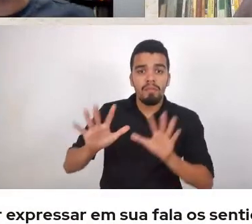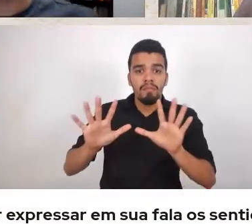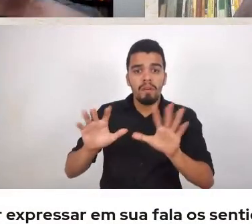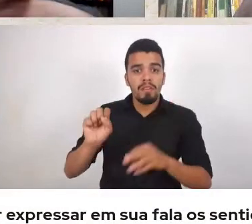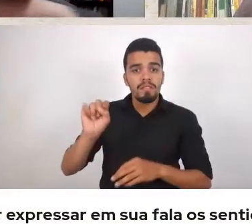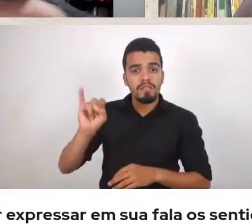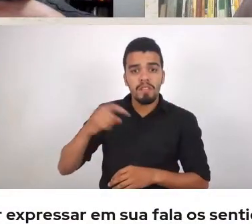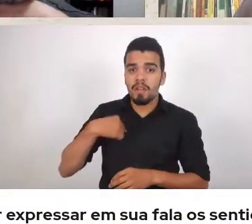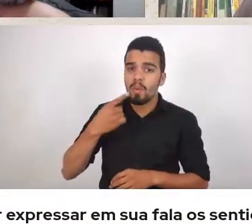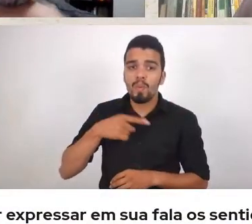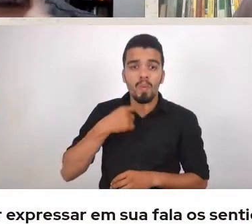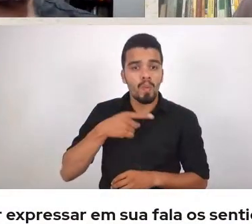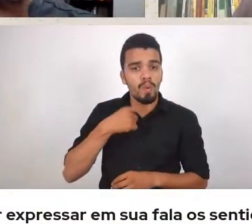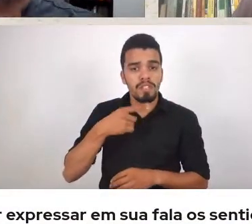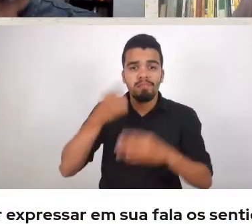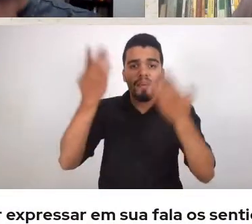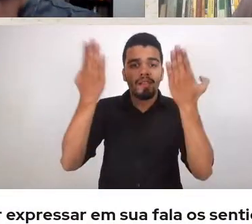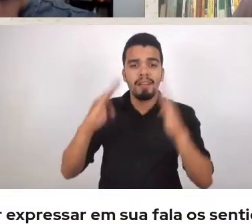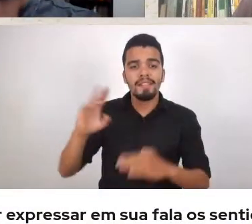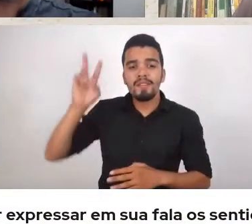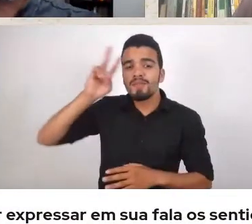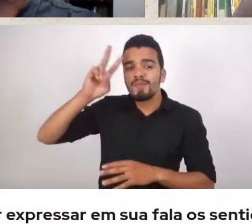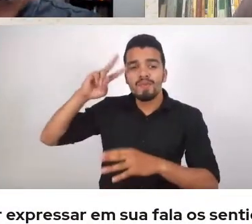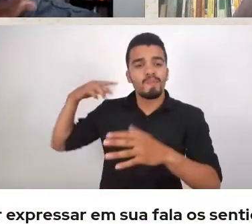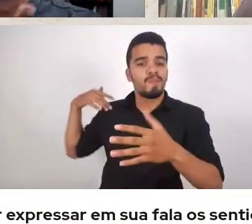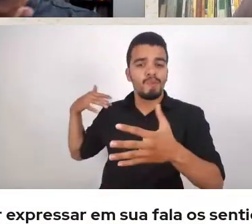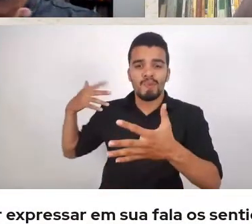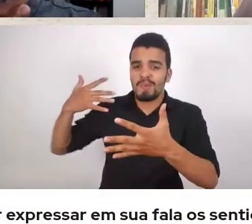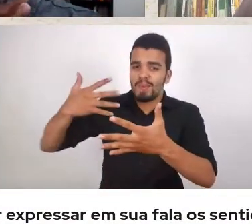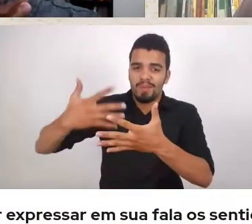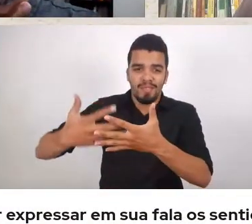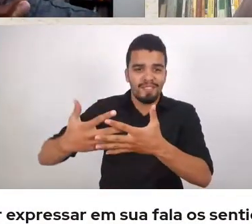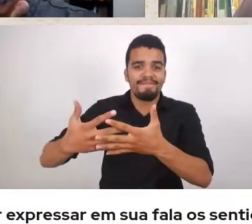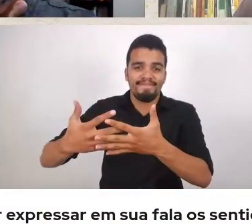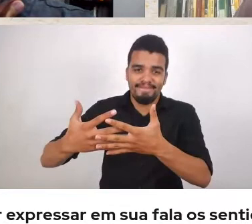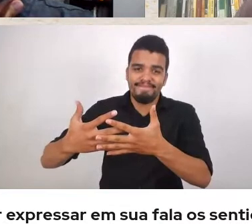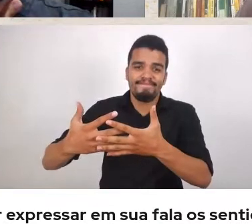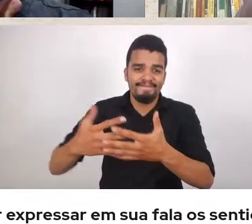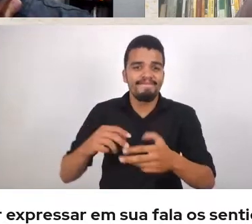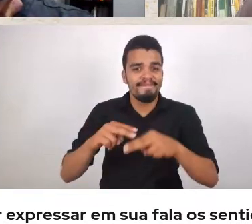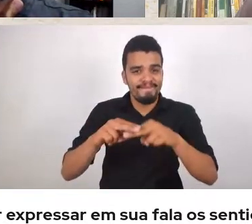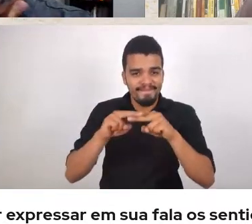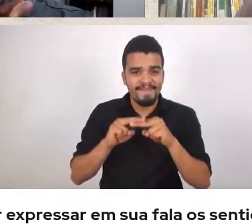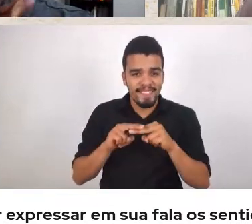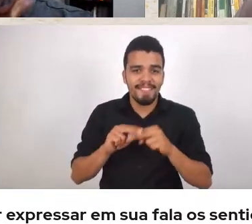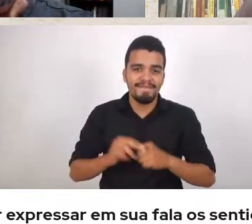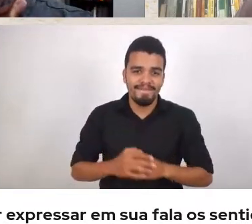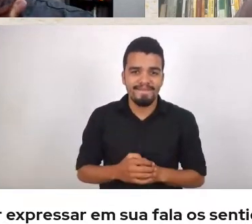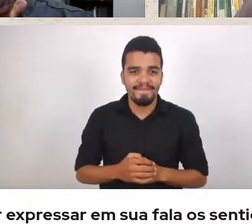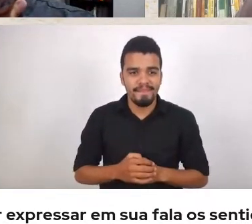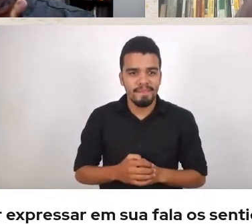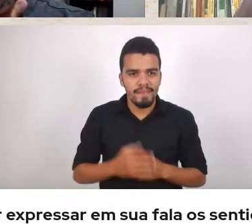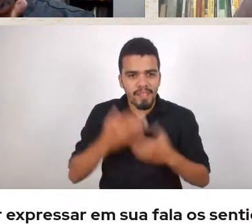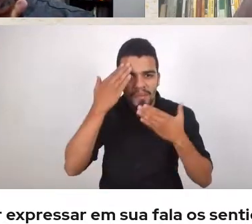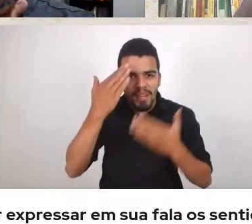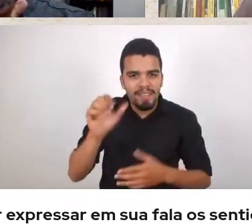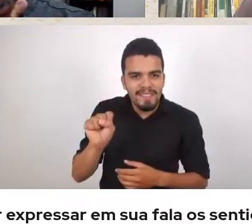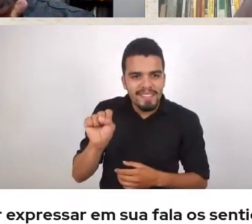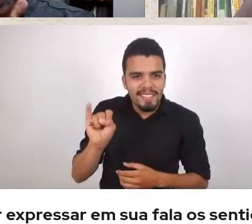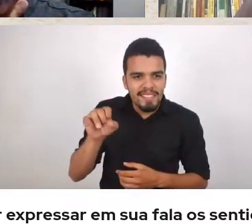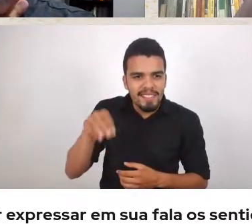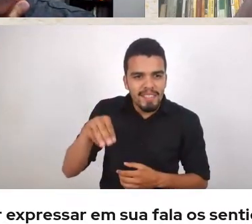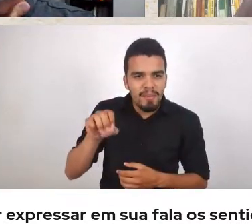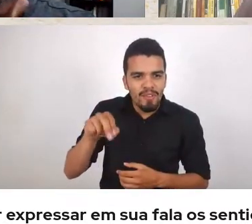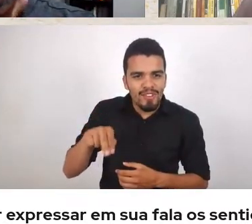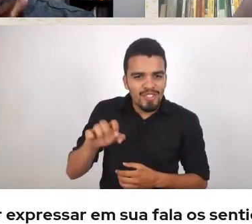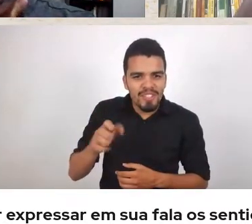historicamente Isso Isso Isso é Obrigado Simone Obrigado pela tua palavra Isso é muito